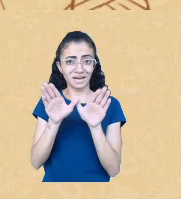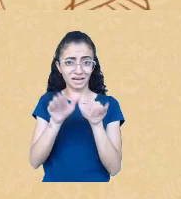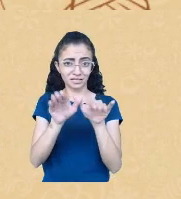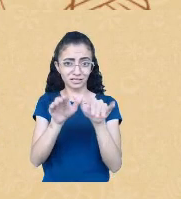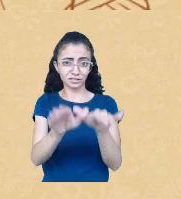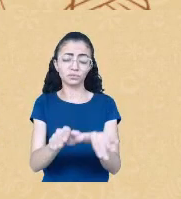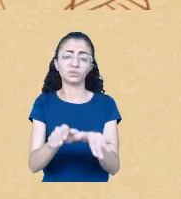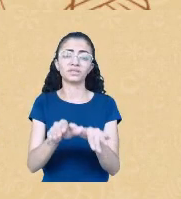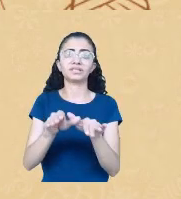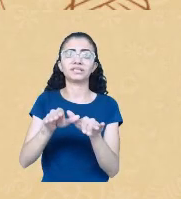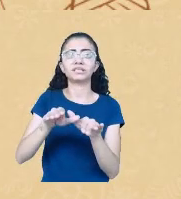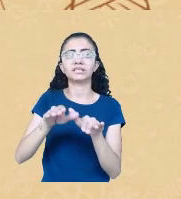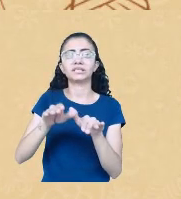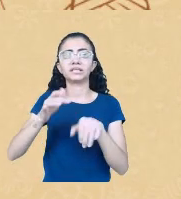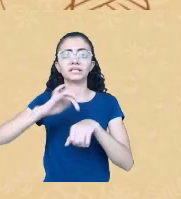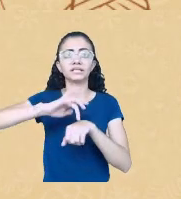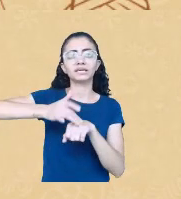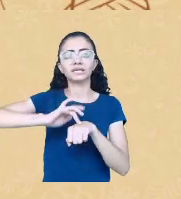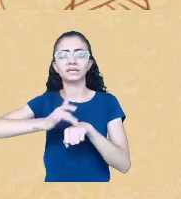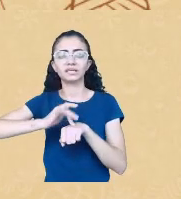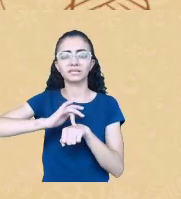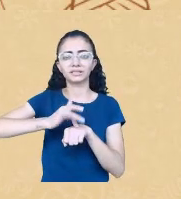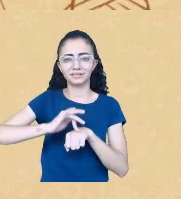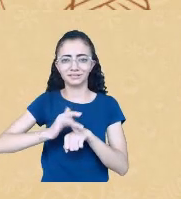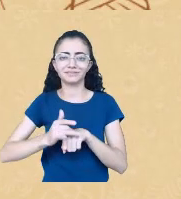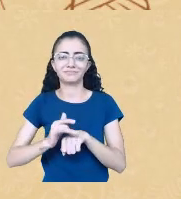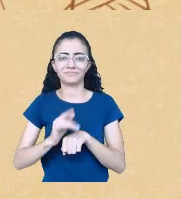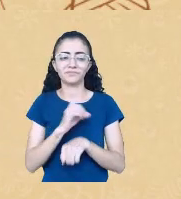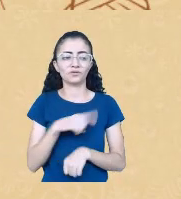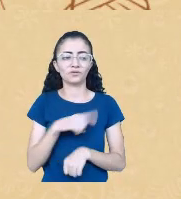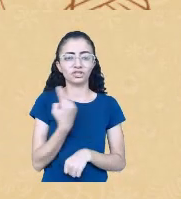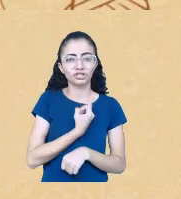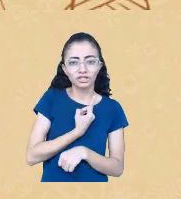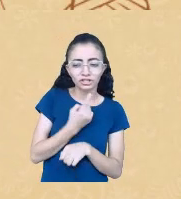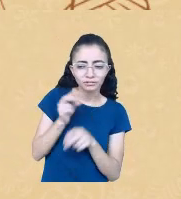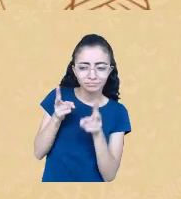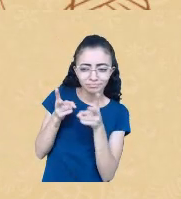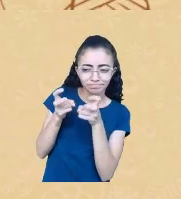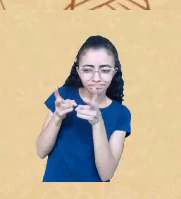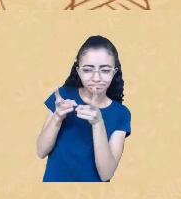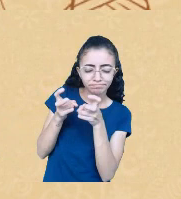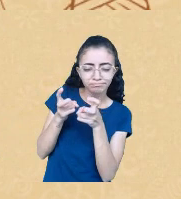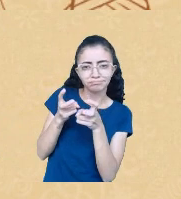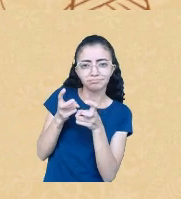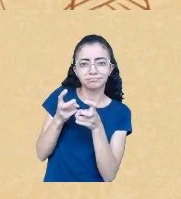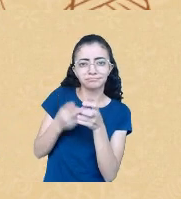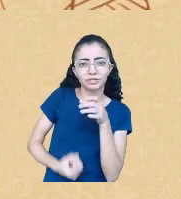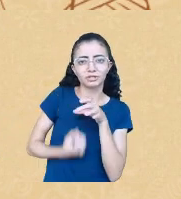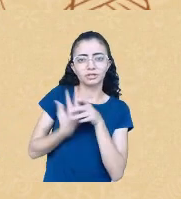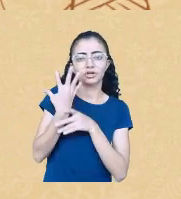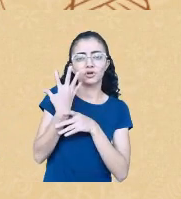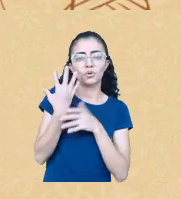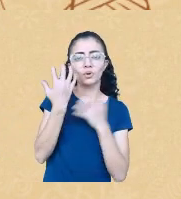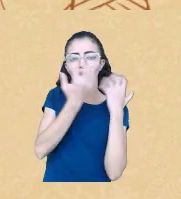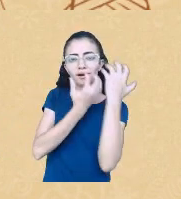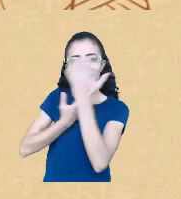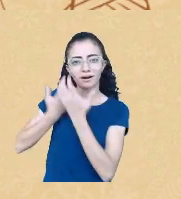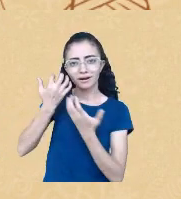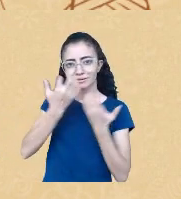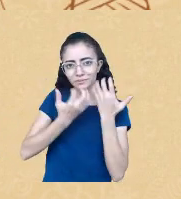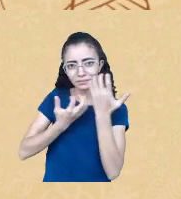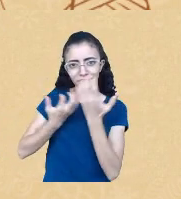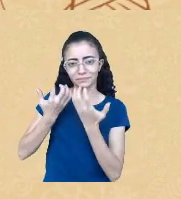é um pouco inspirado nele que a gente faz nossas danças. Então, vou cantar para vocês esse